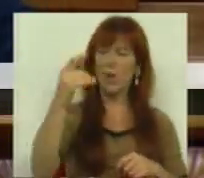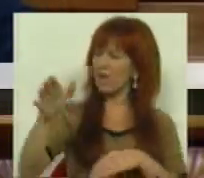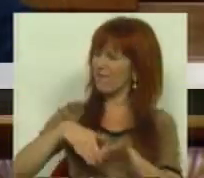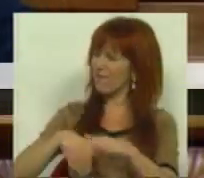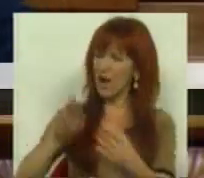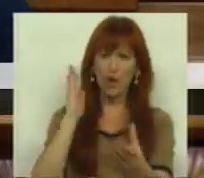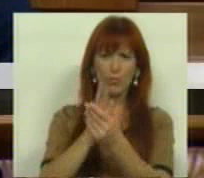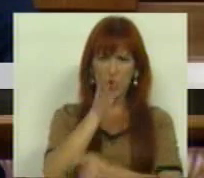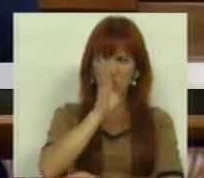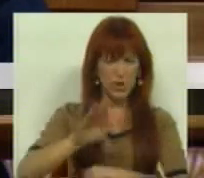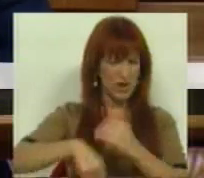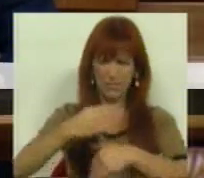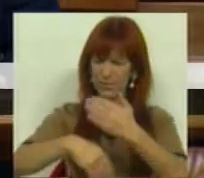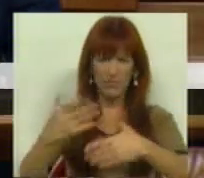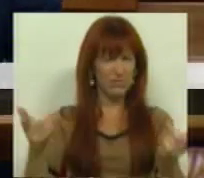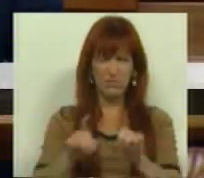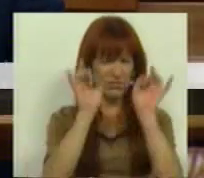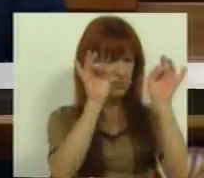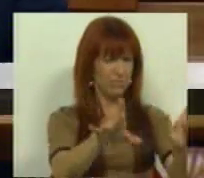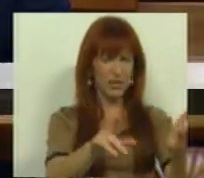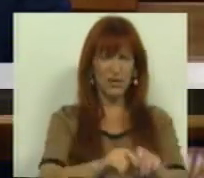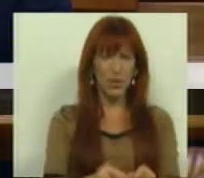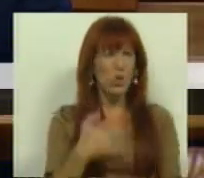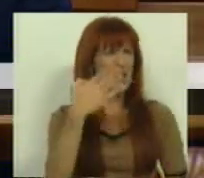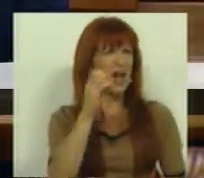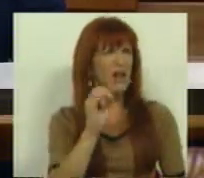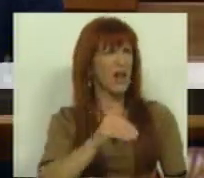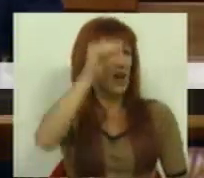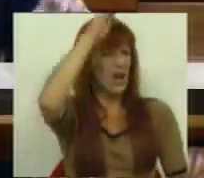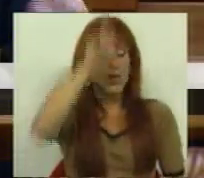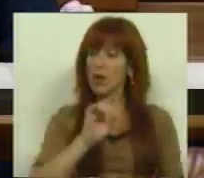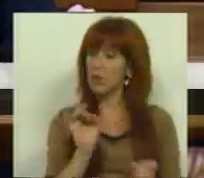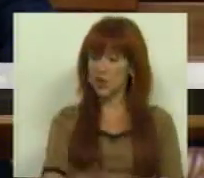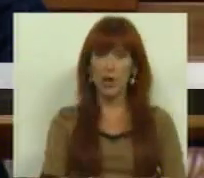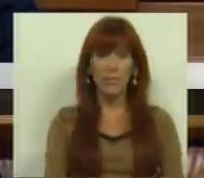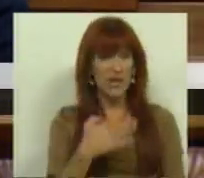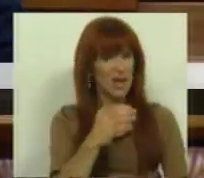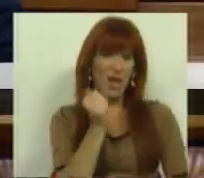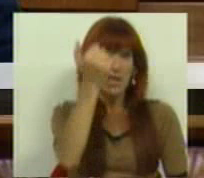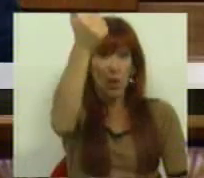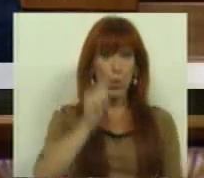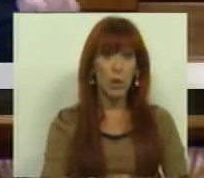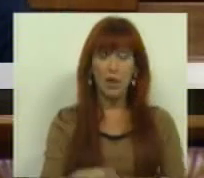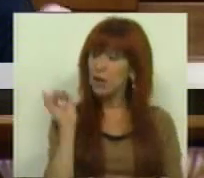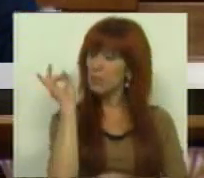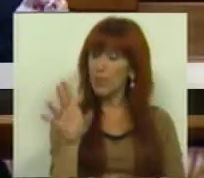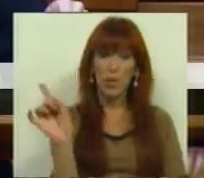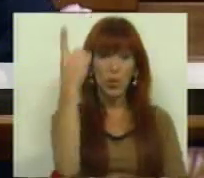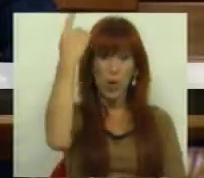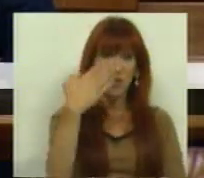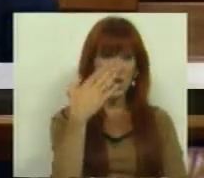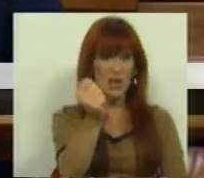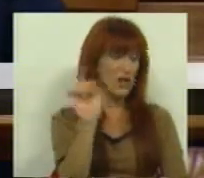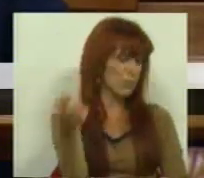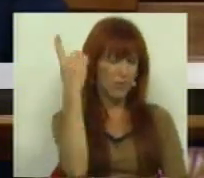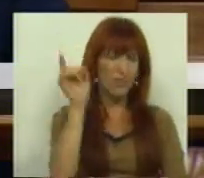este processo à prática. Não despejam aos 70 anos, despejam aos 75. Não despejam aos